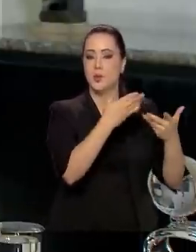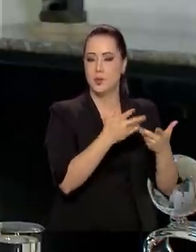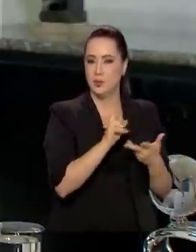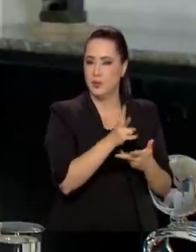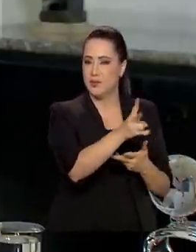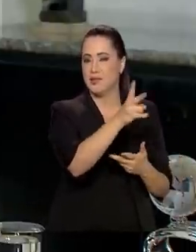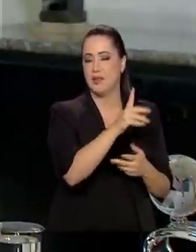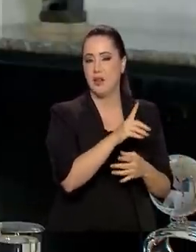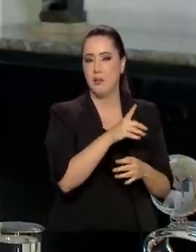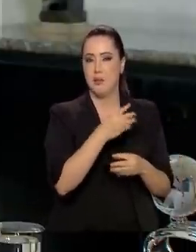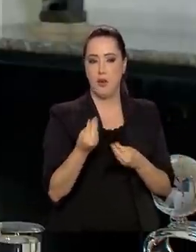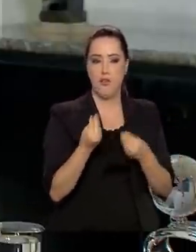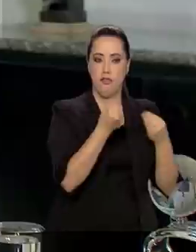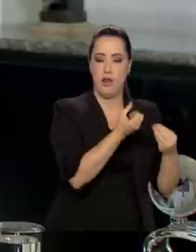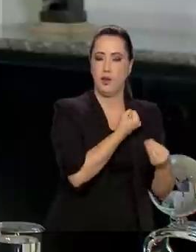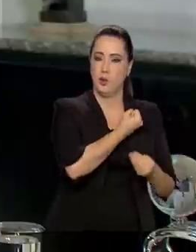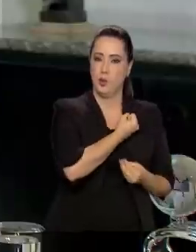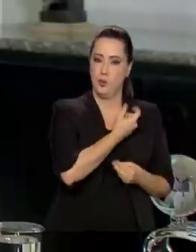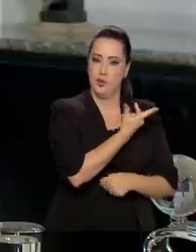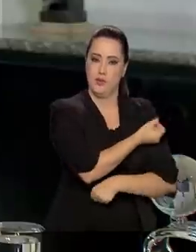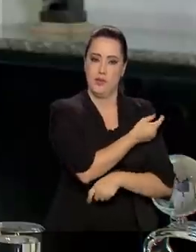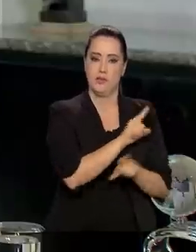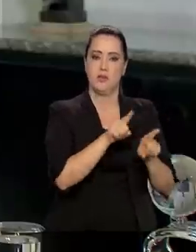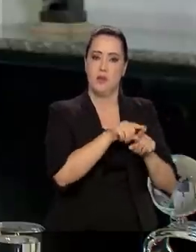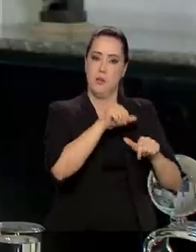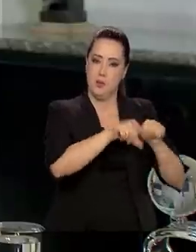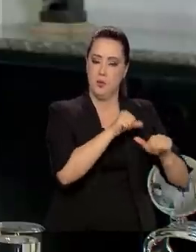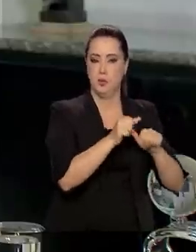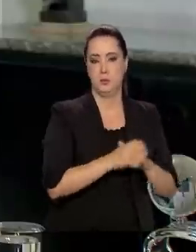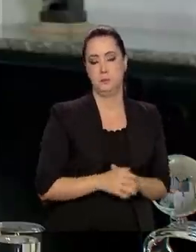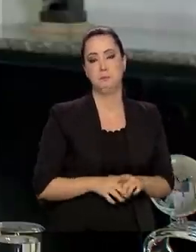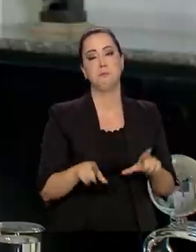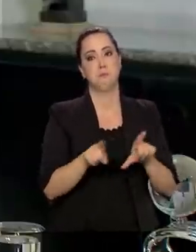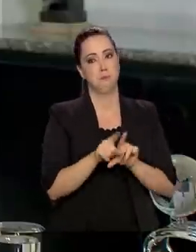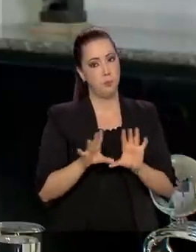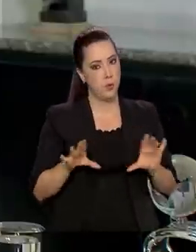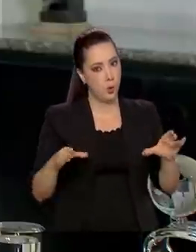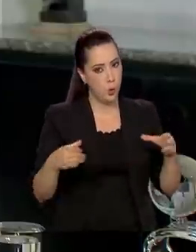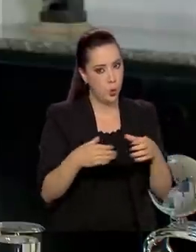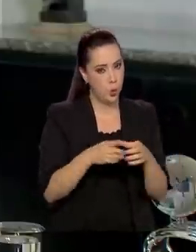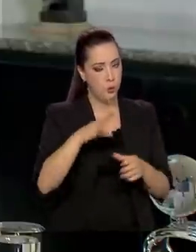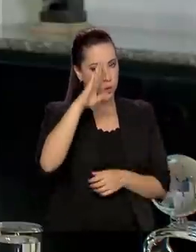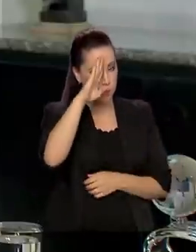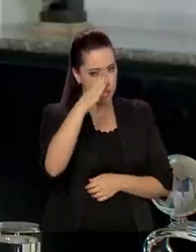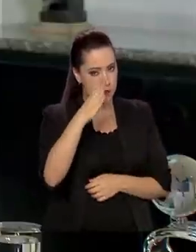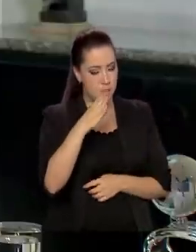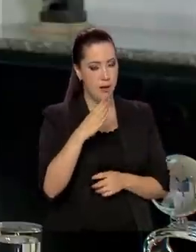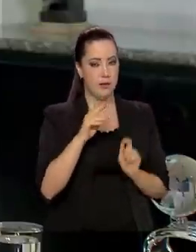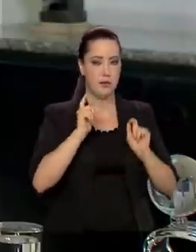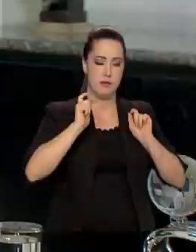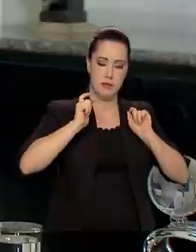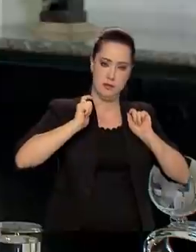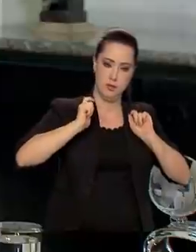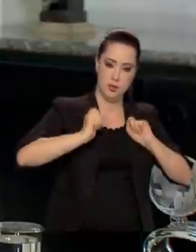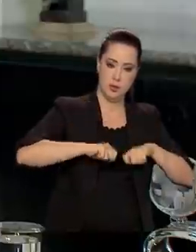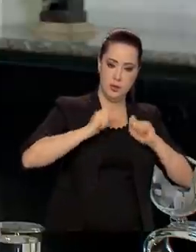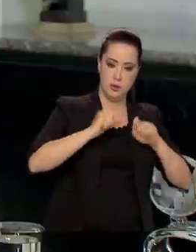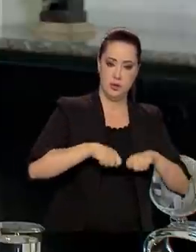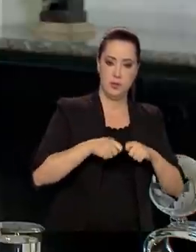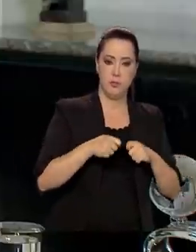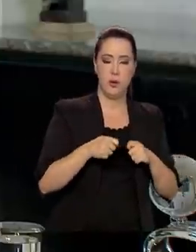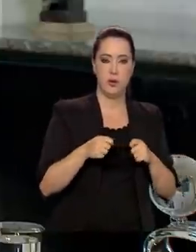atualiza. E grupos prioritários que podem ser